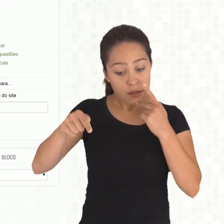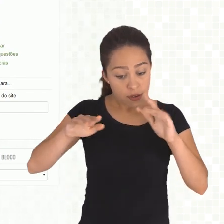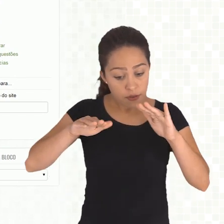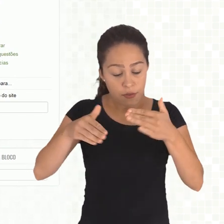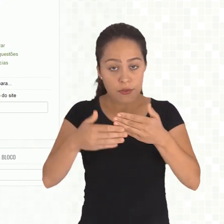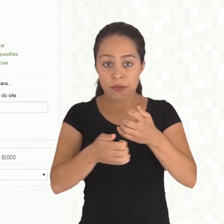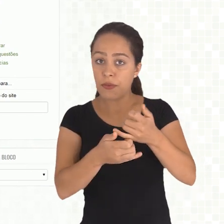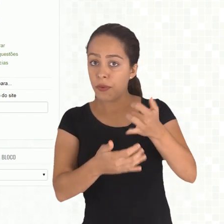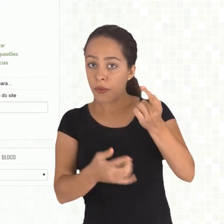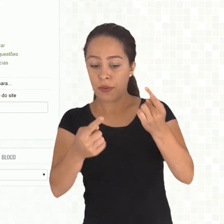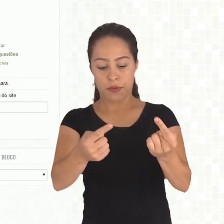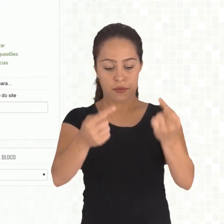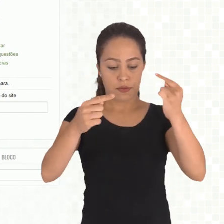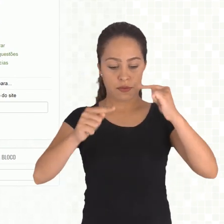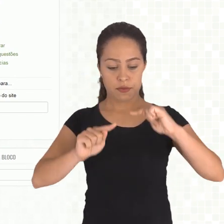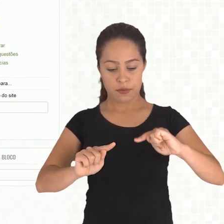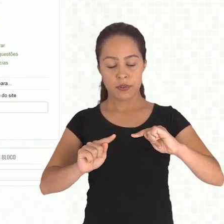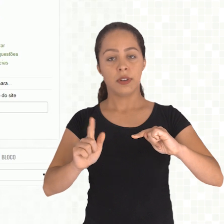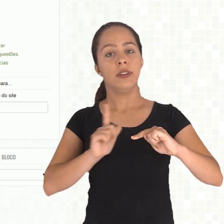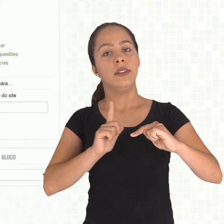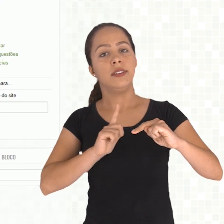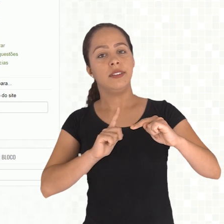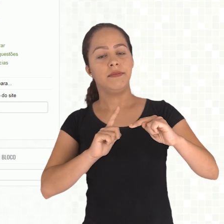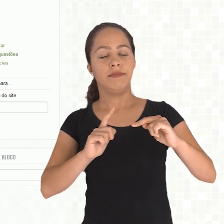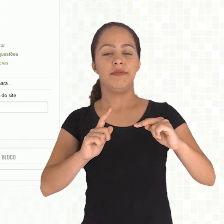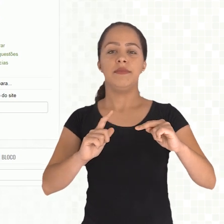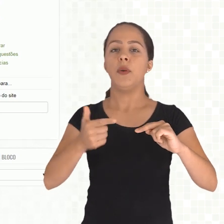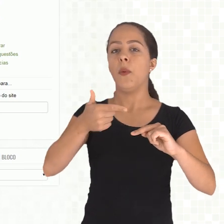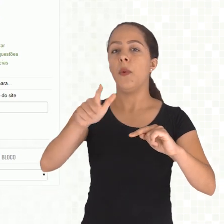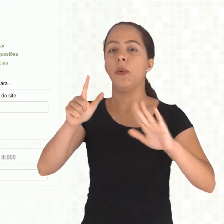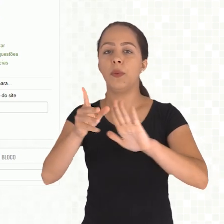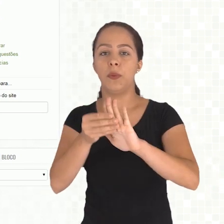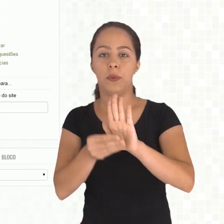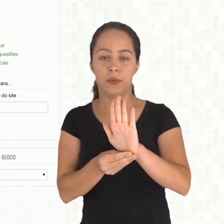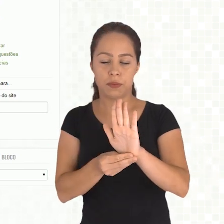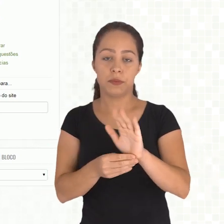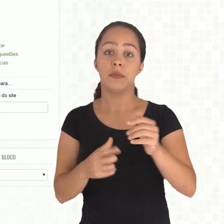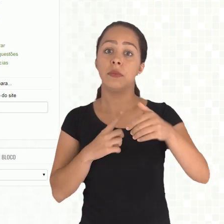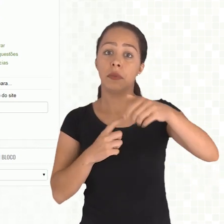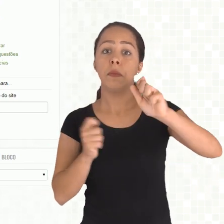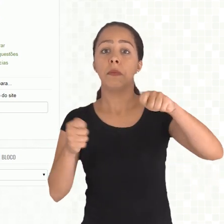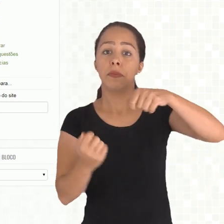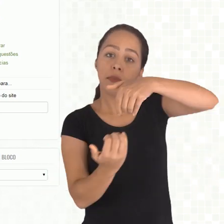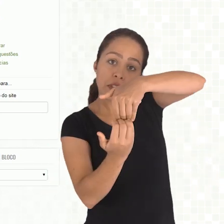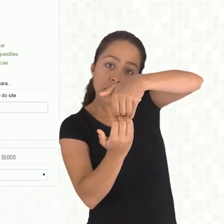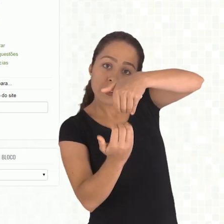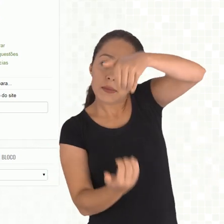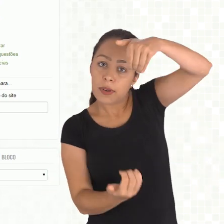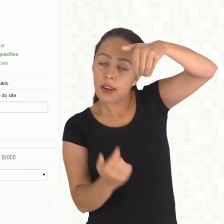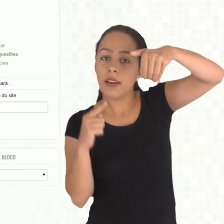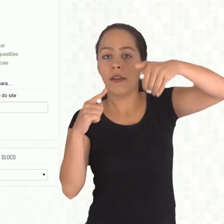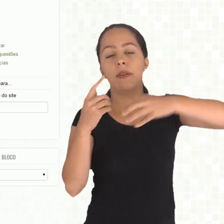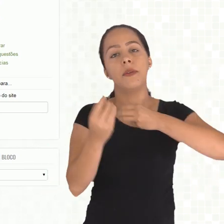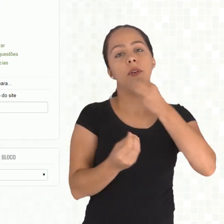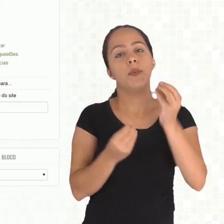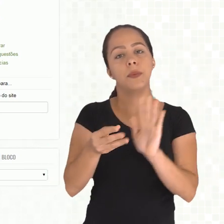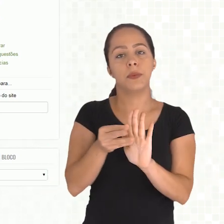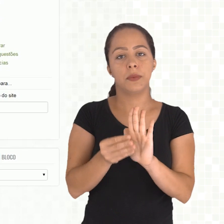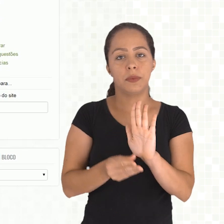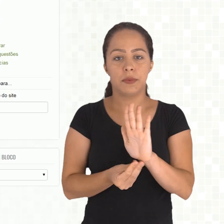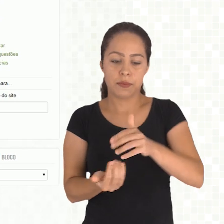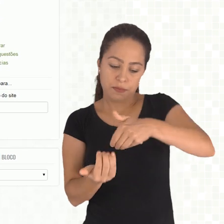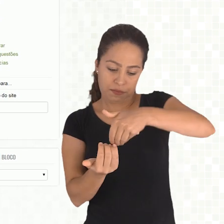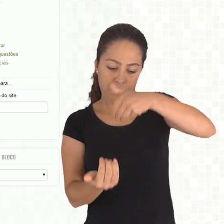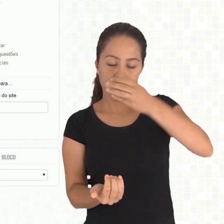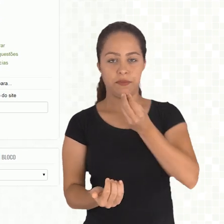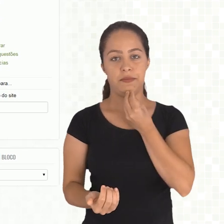fórum é a próxima sessão. Tá certo? Então você vai ver que ele serve para dividir o conteúdo, por exemplo. Agora eu quero mostrar